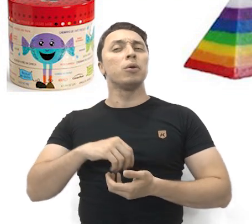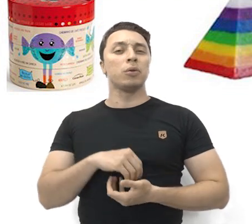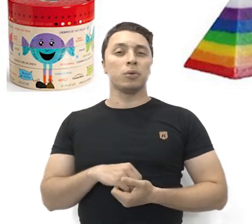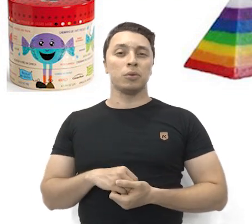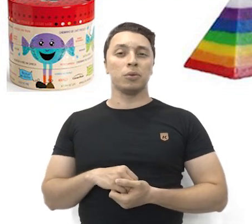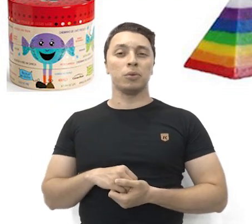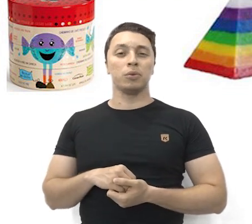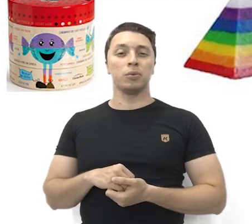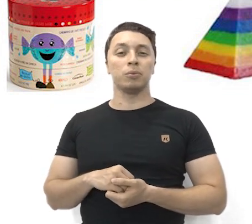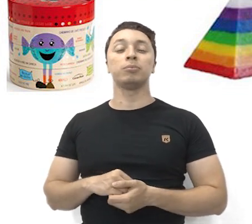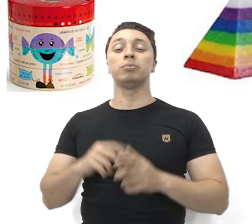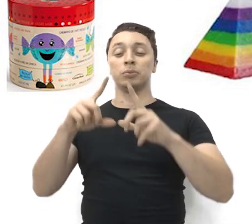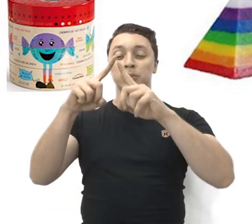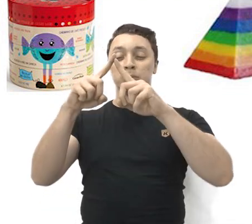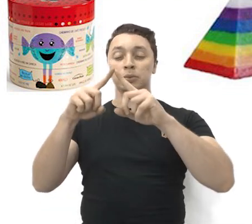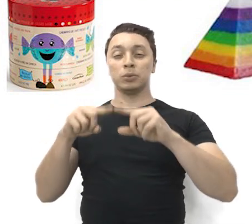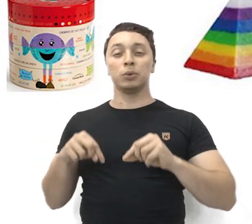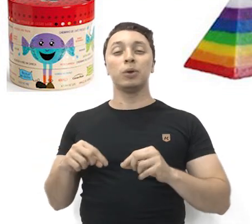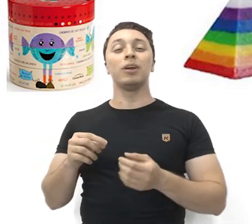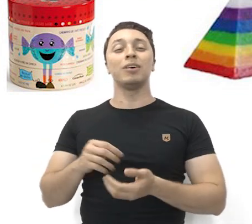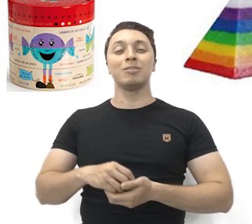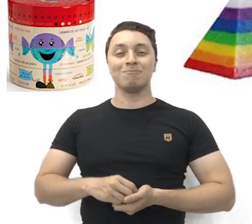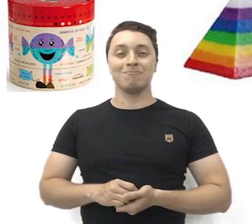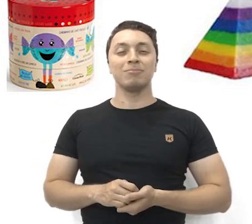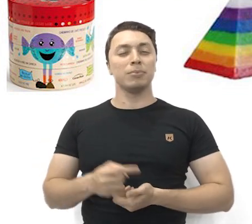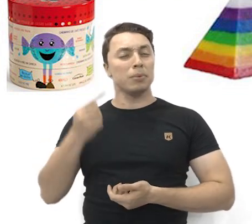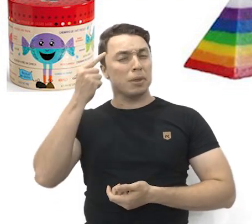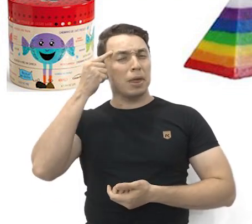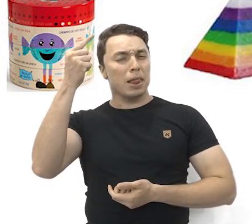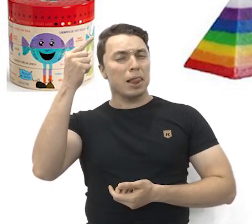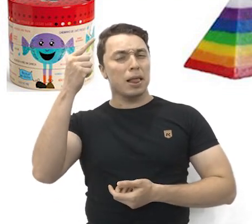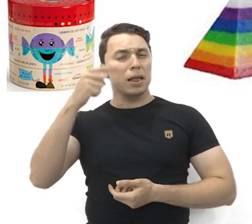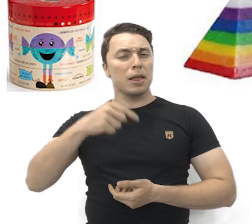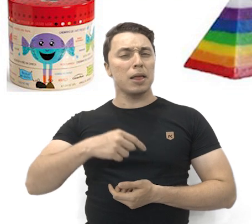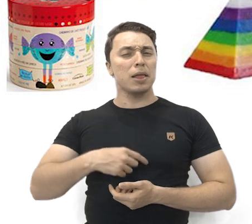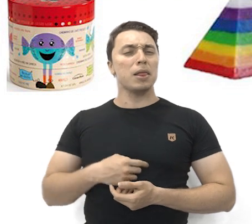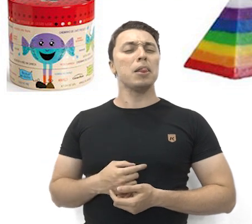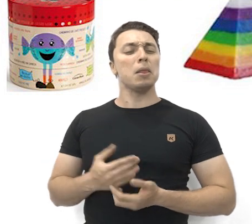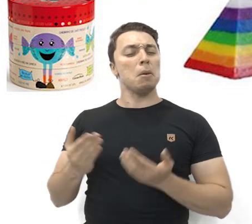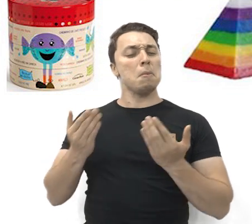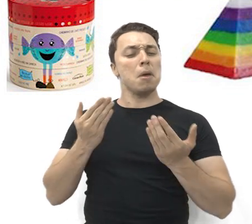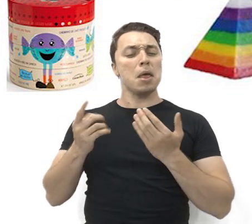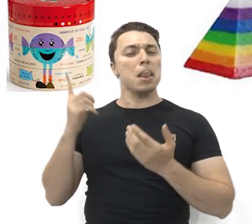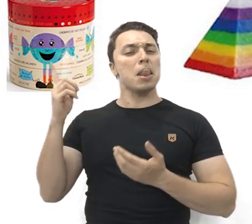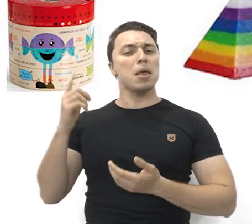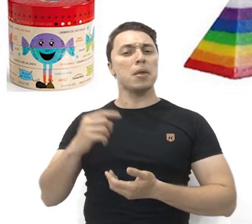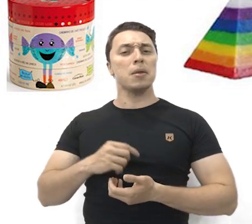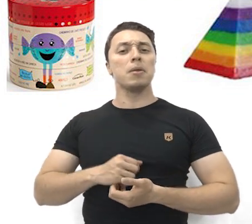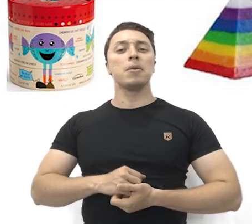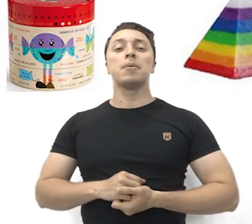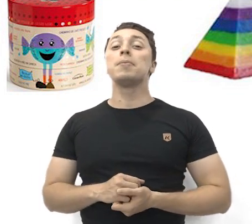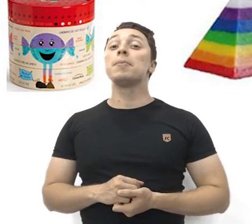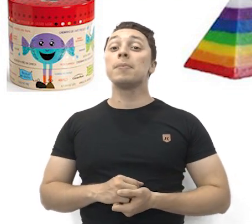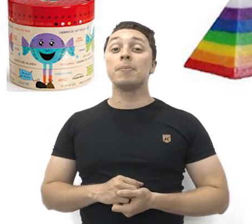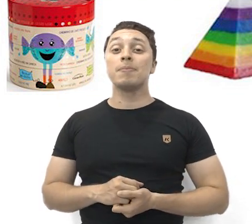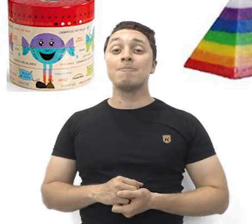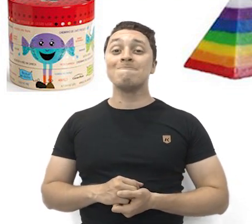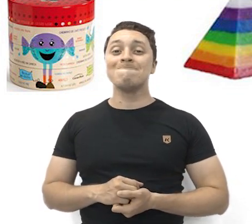Qual é a forma geométrica espacial que lembra? Tem o mesmo formato, as mesmas dimensões.